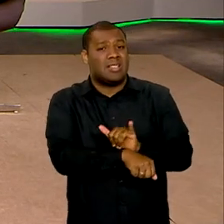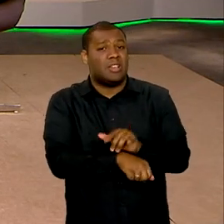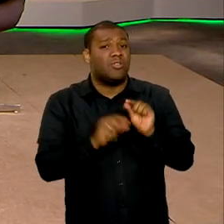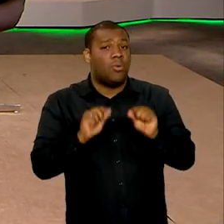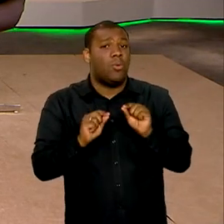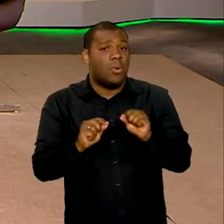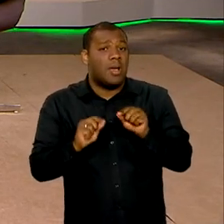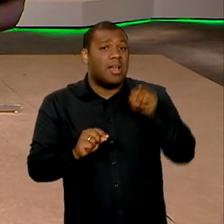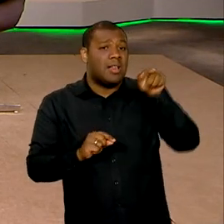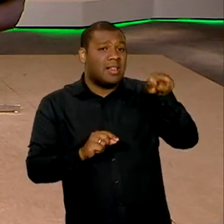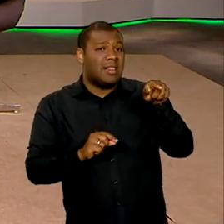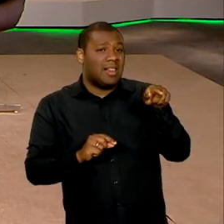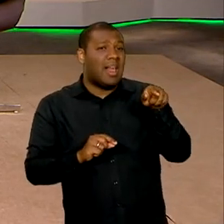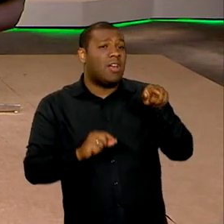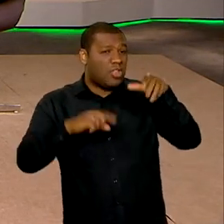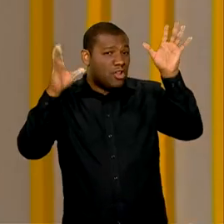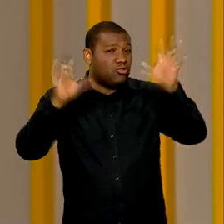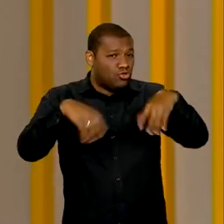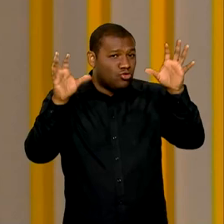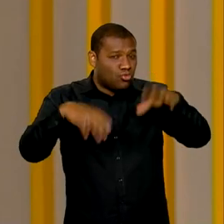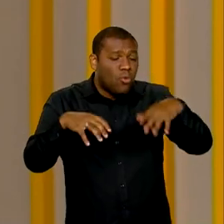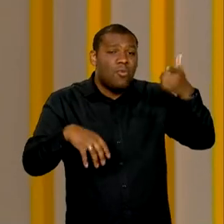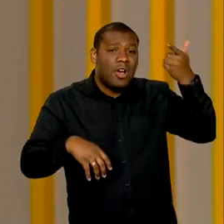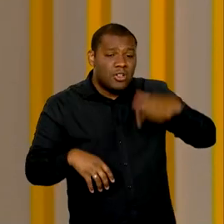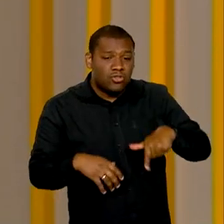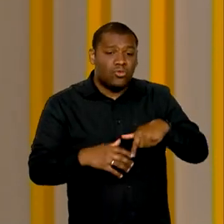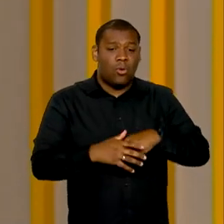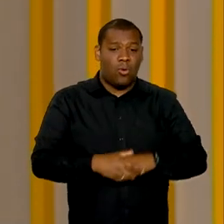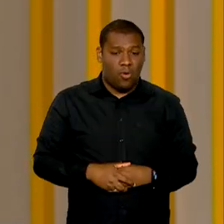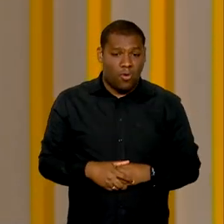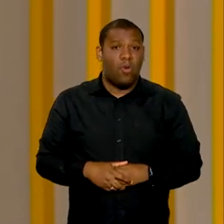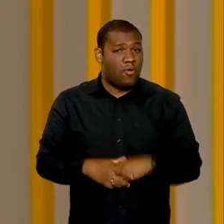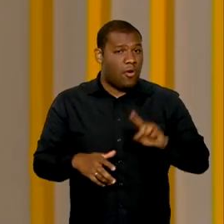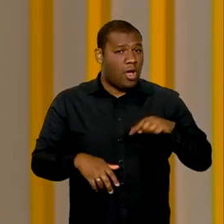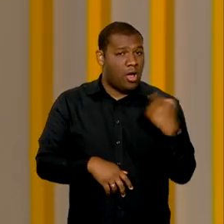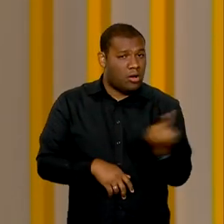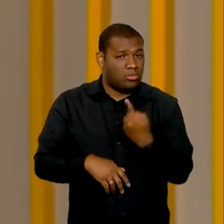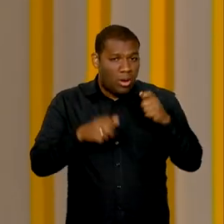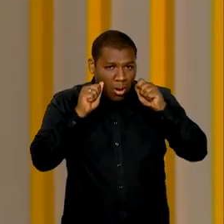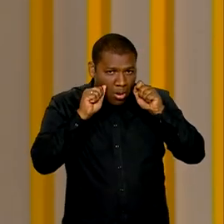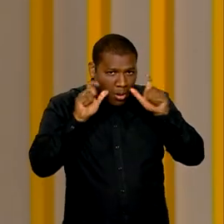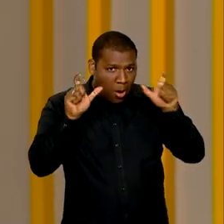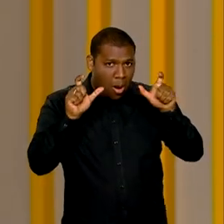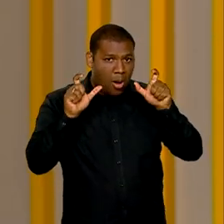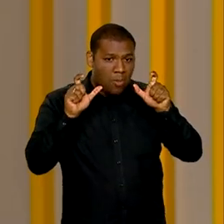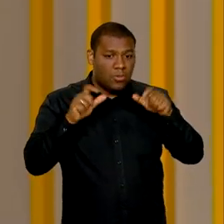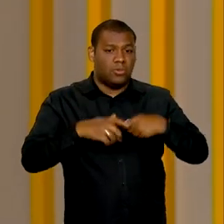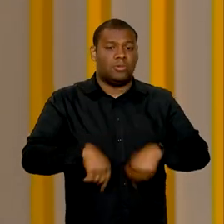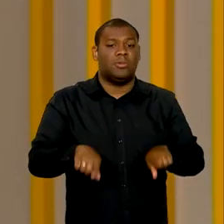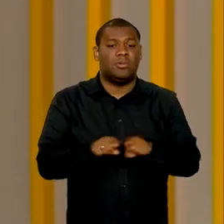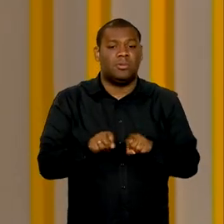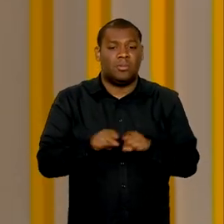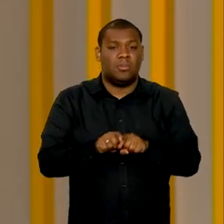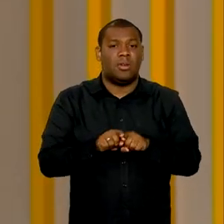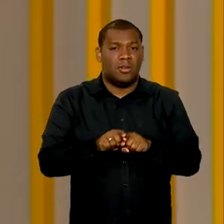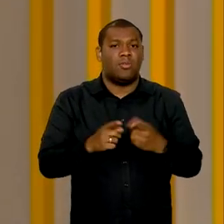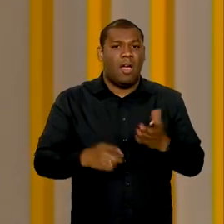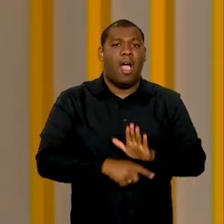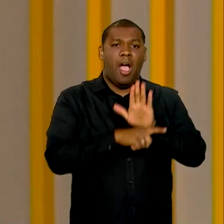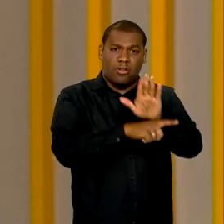e uma intensificação de chuvas. Isso nos mantém em estado de constante alerta e de atuação,